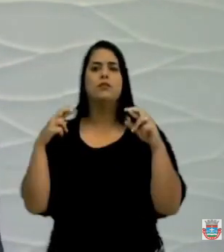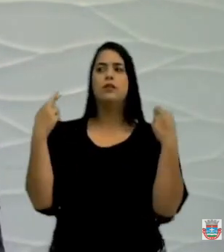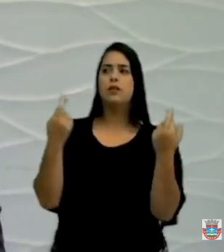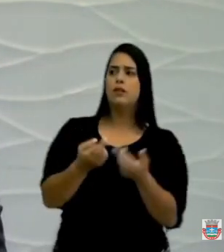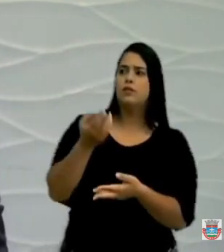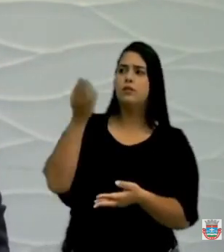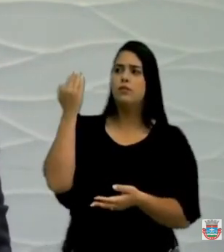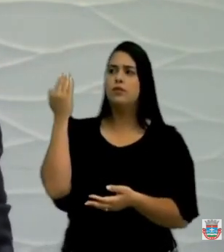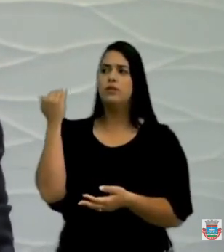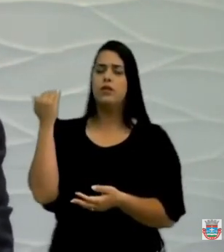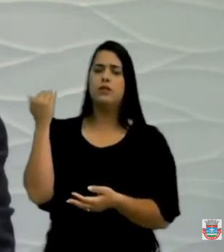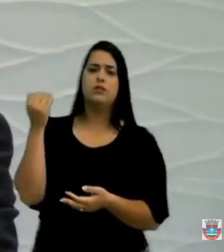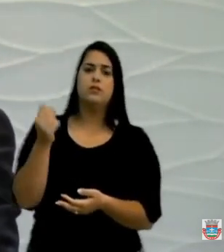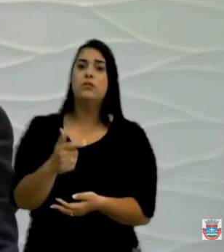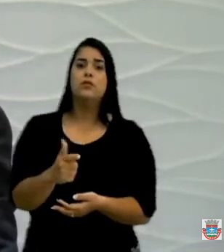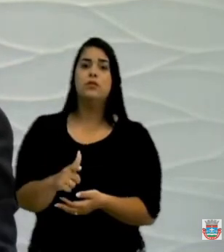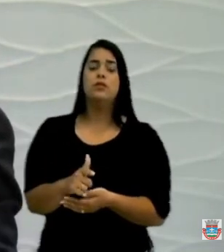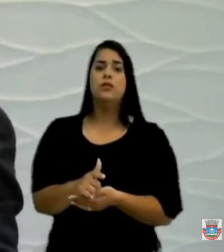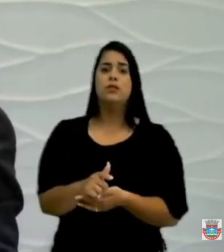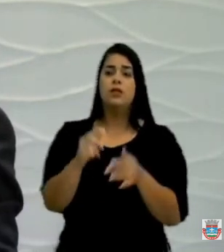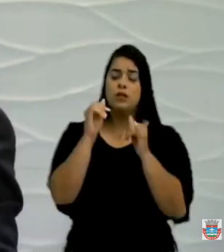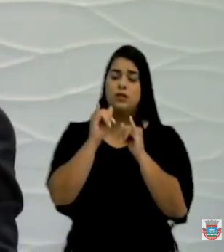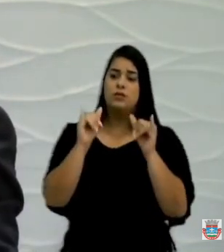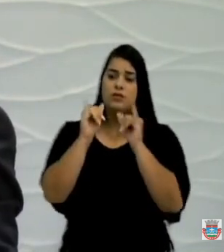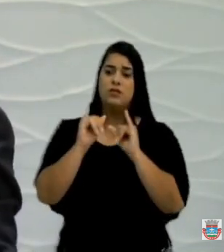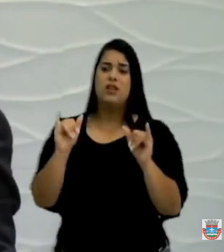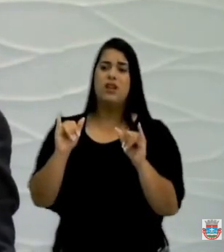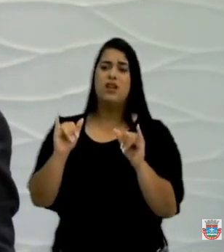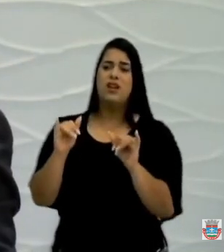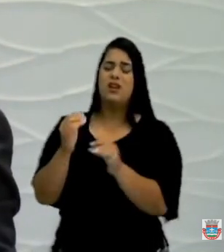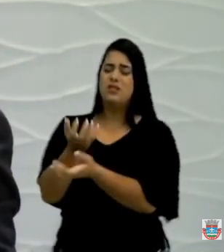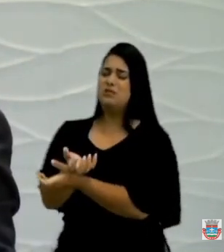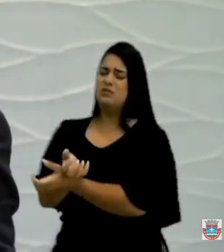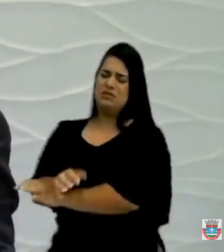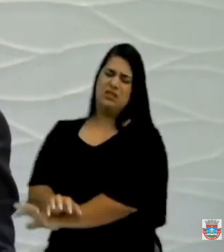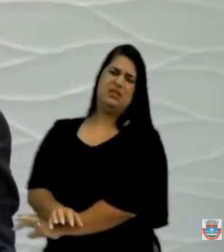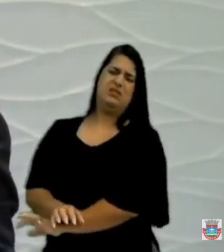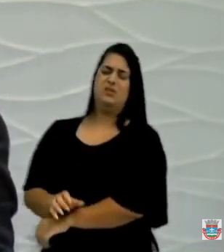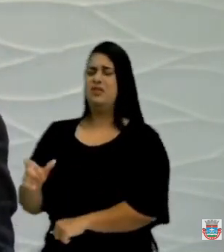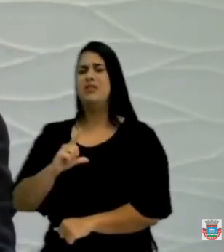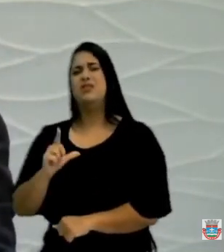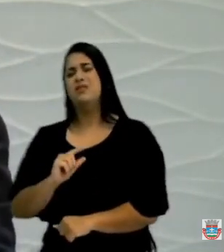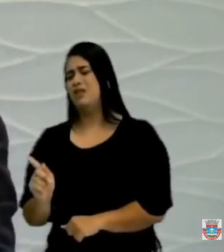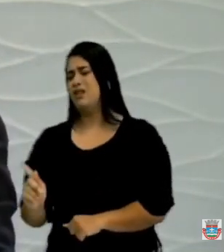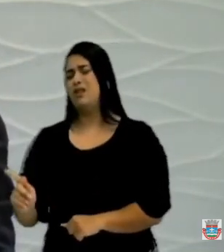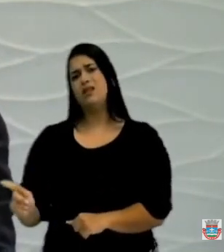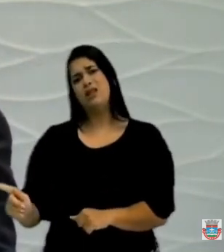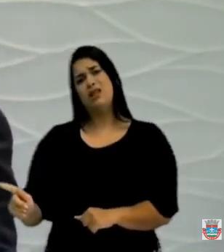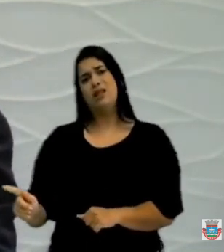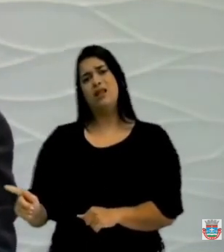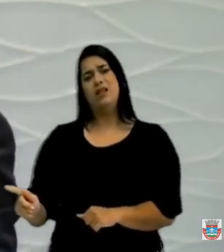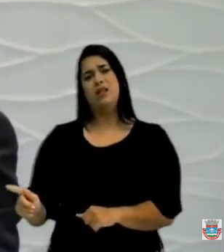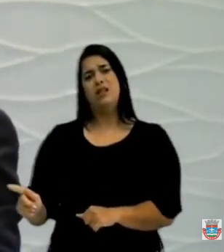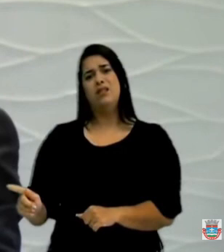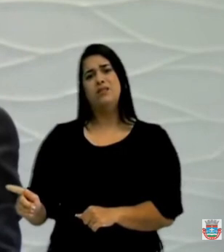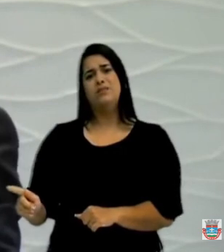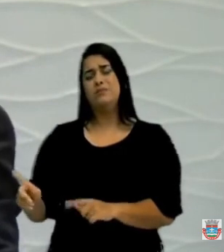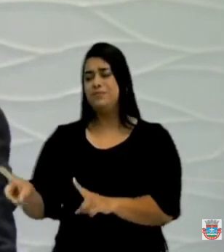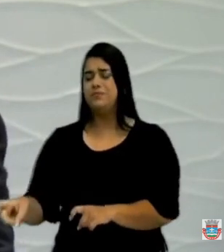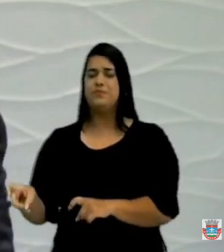excelência não estava aqui, eu dizia do lixo que está ali no início do cerroto do Grongonze. Está lá,